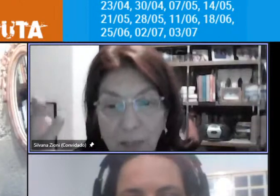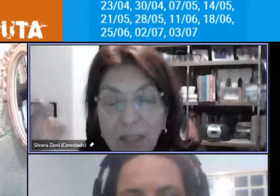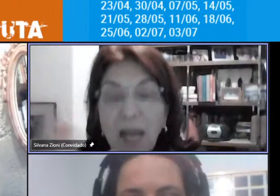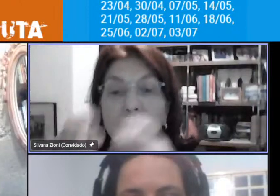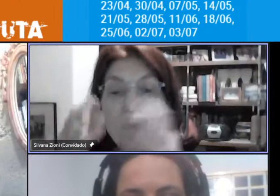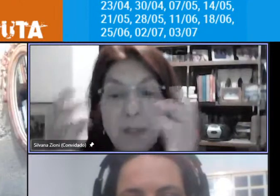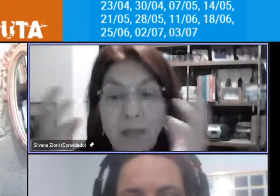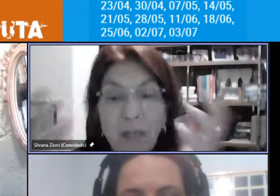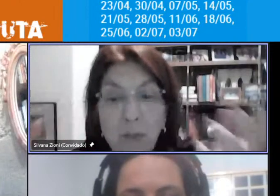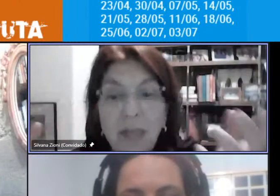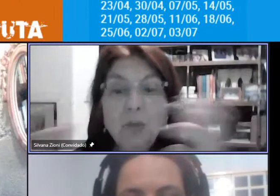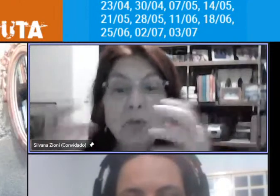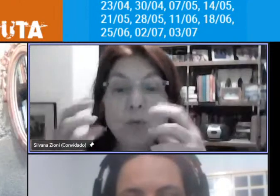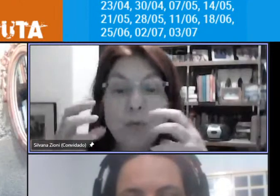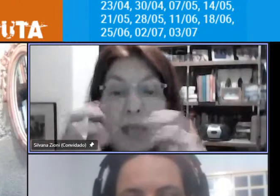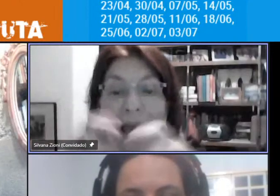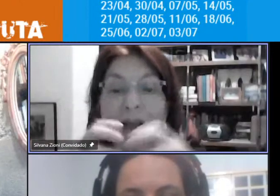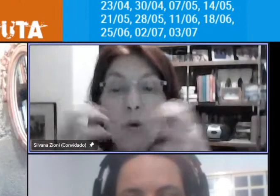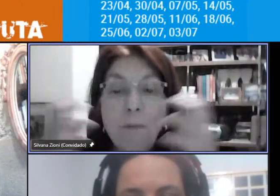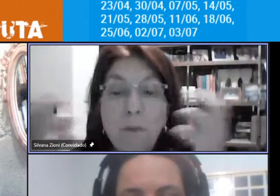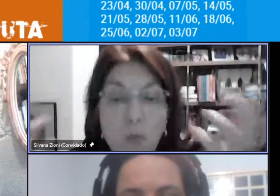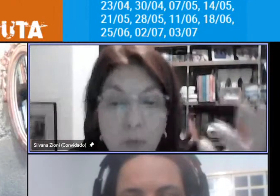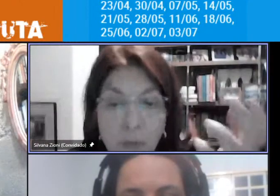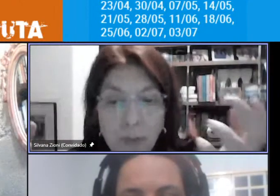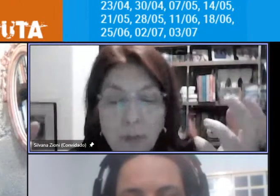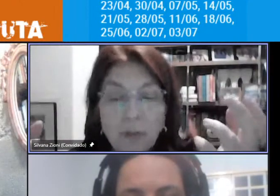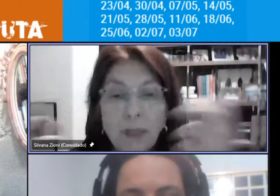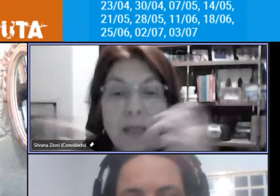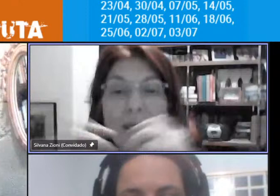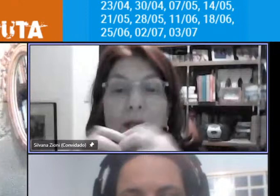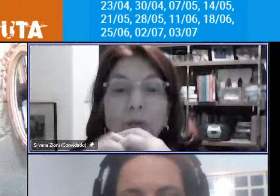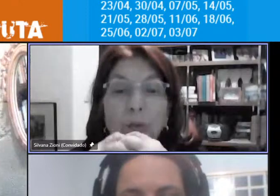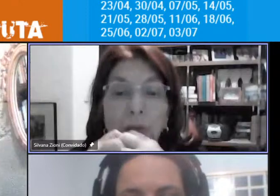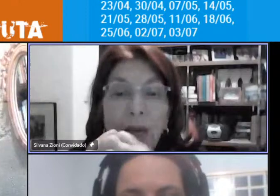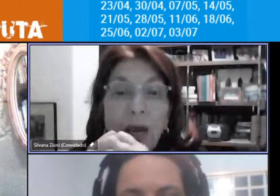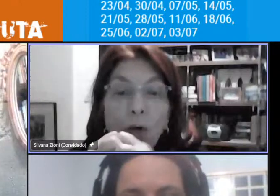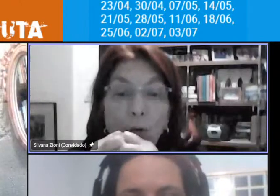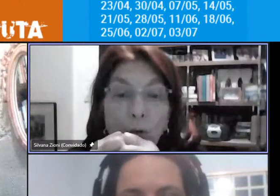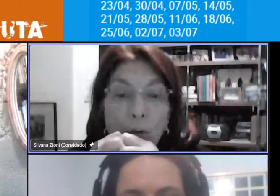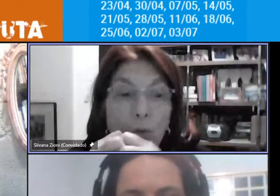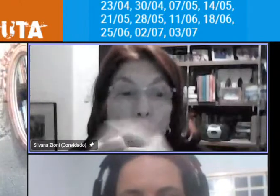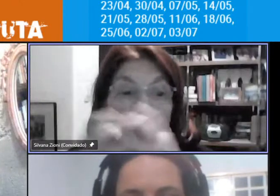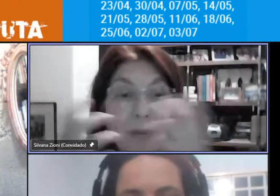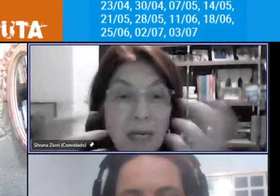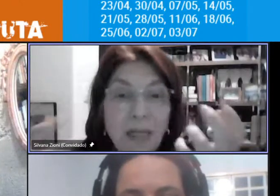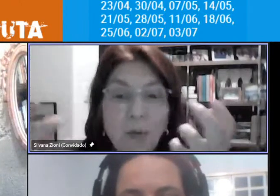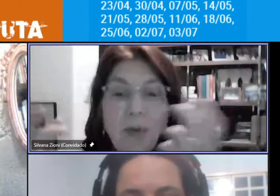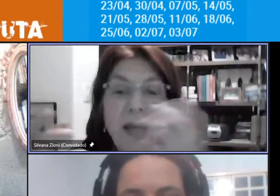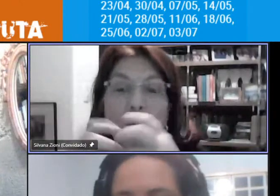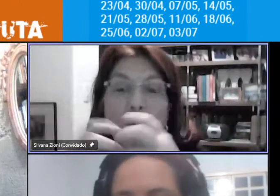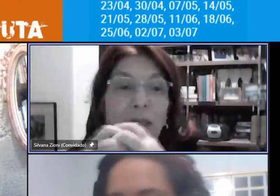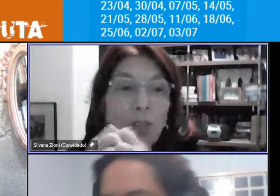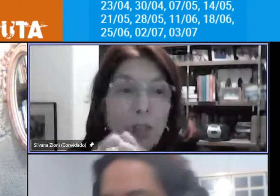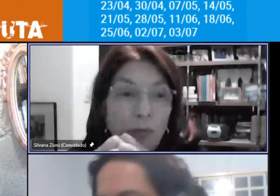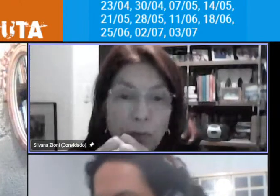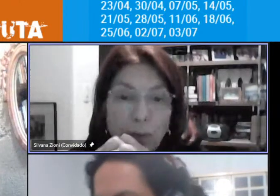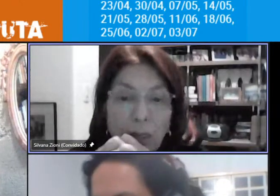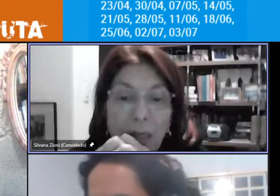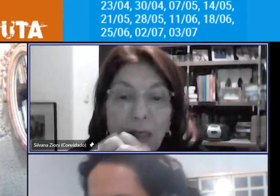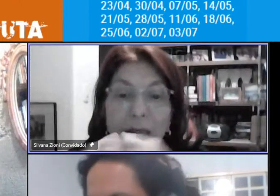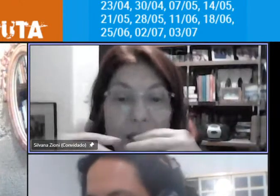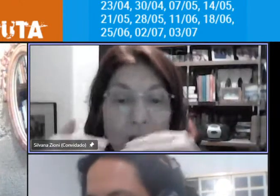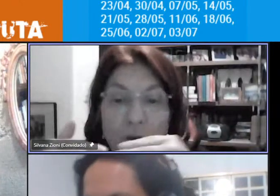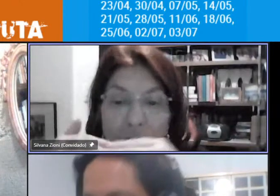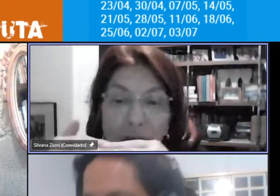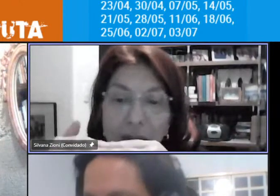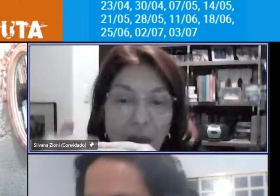sustentabilidade o entendimento do que é comum do que o urbano é coletivo